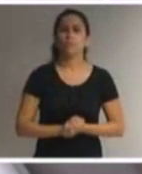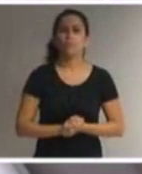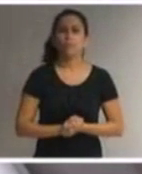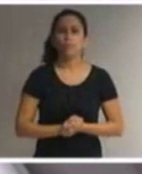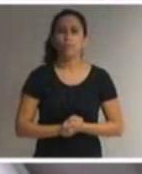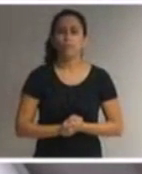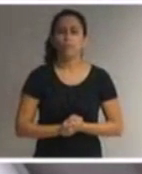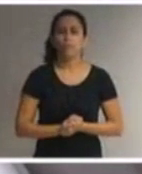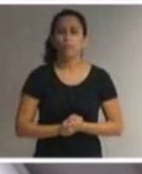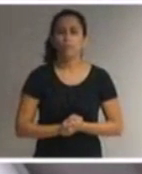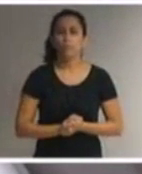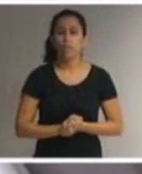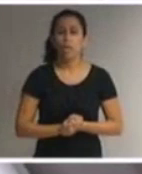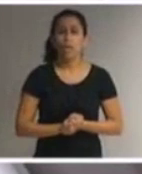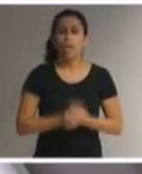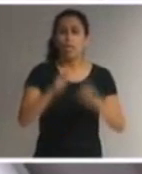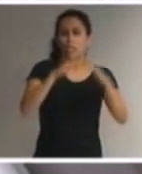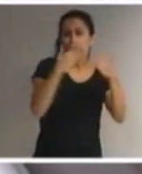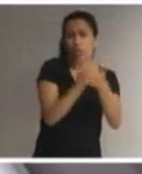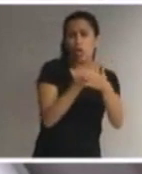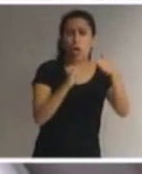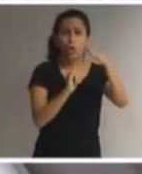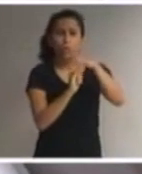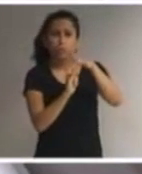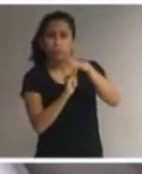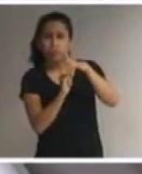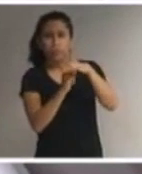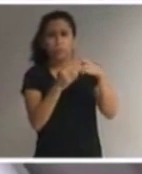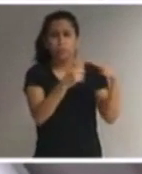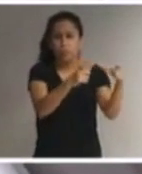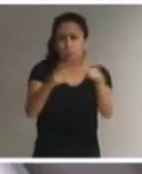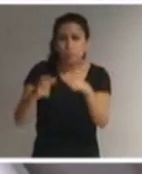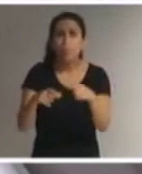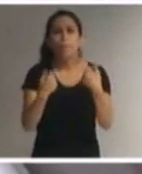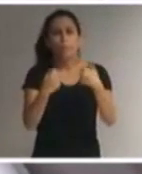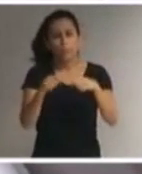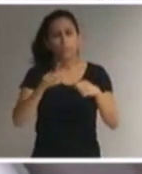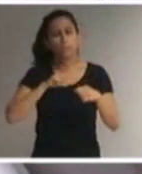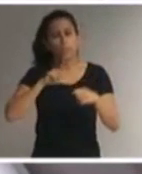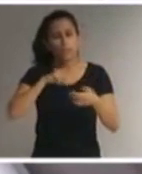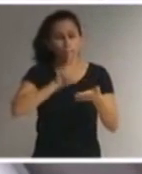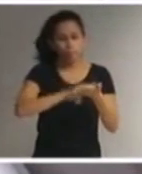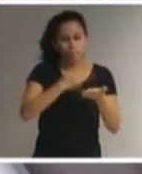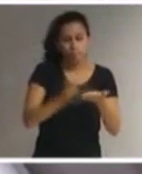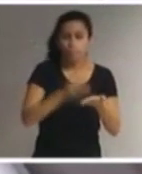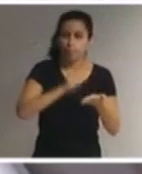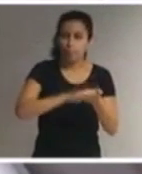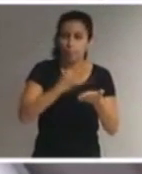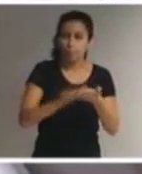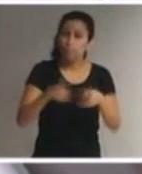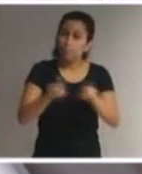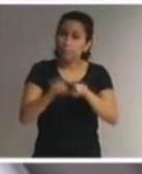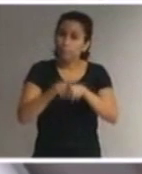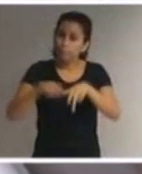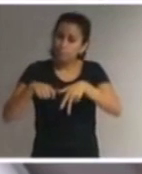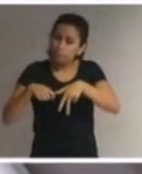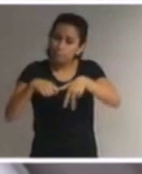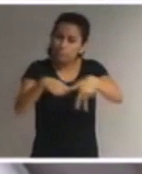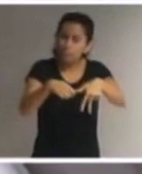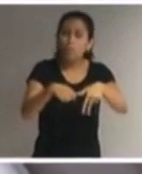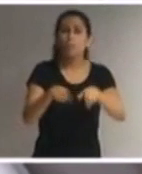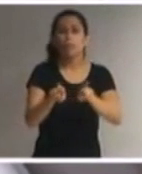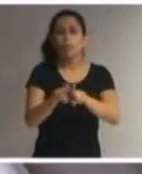disponibilizar as funções de instrutor de tradutor ou intérprete da libras e de guia-intérprete bem como de monitor ou